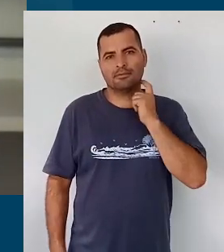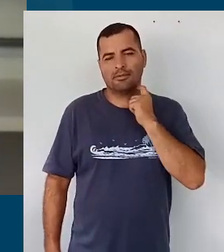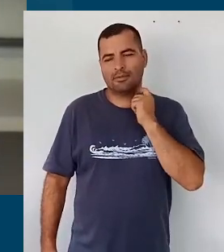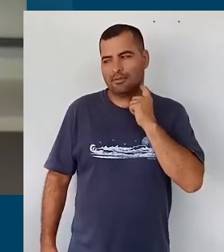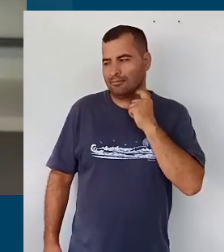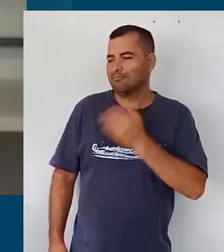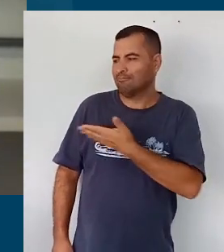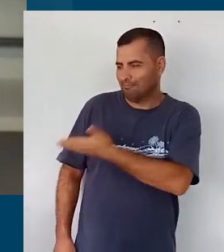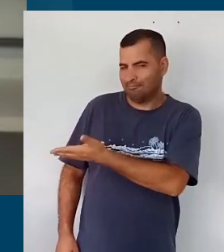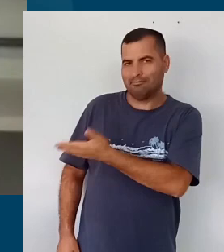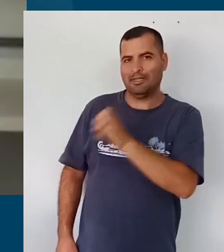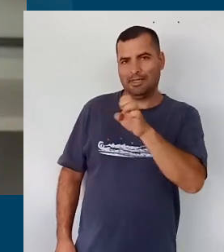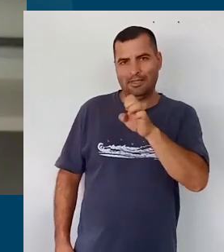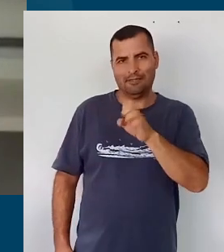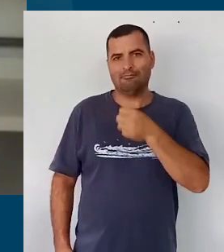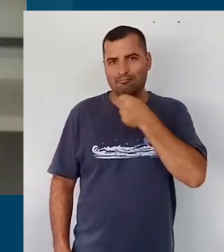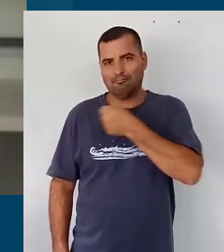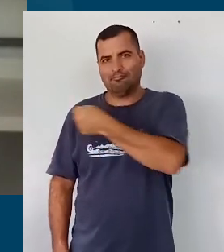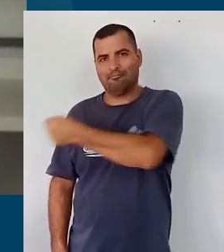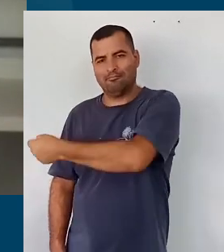Eliane, com você, a palavra.